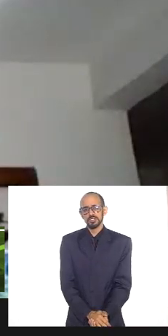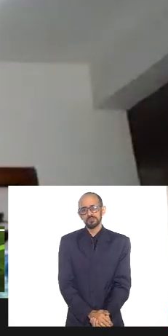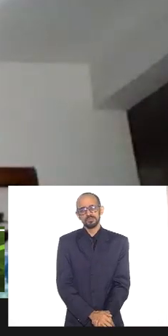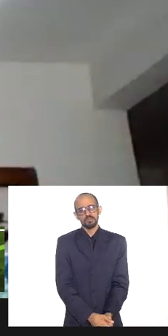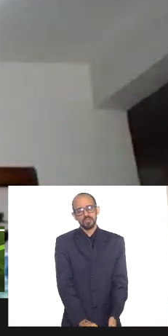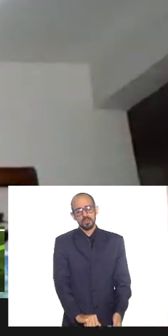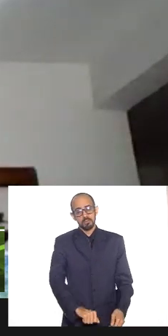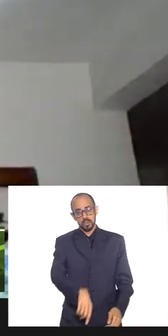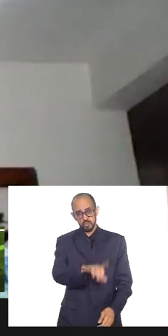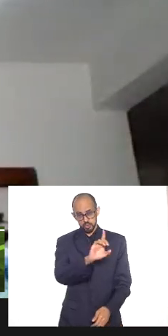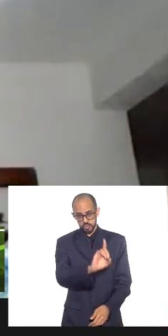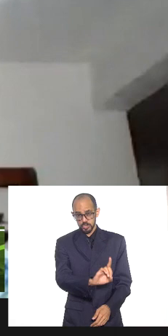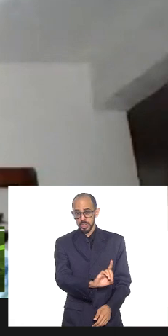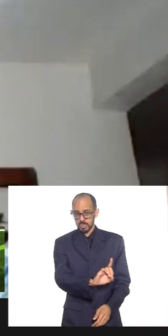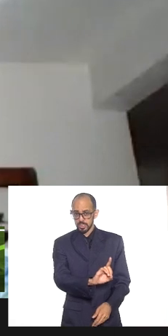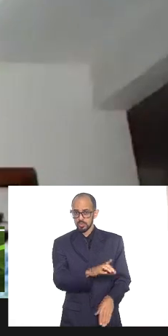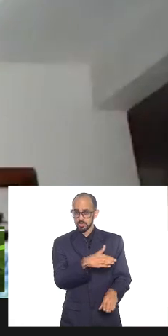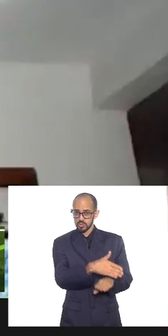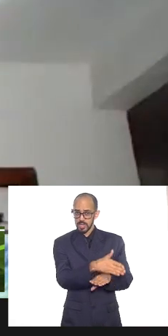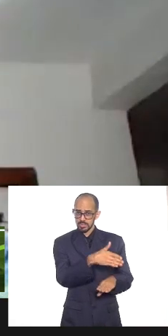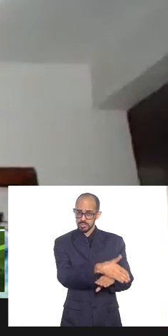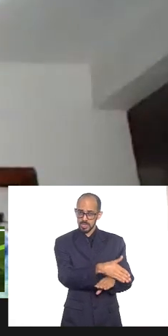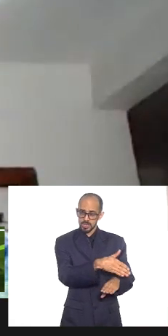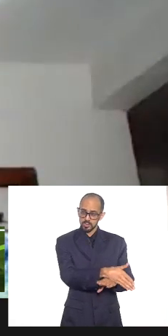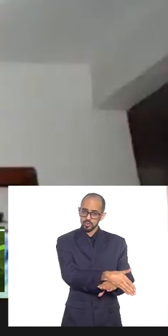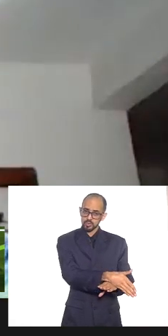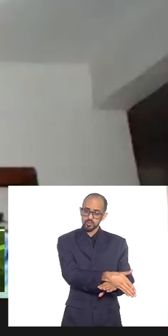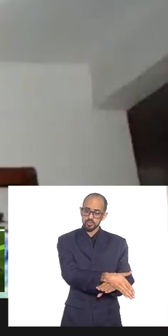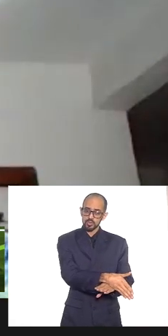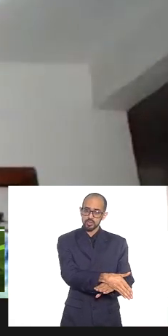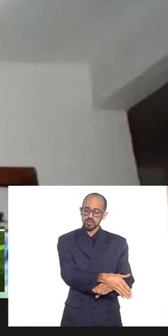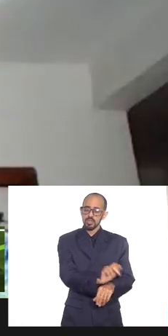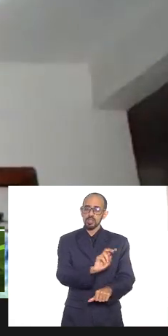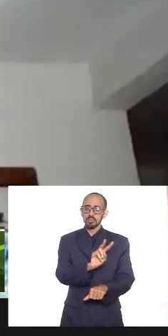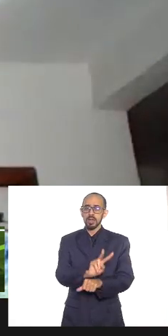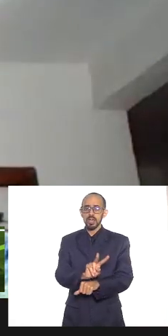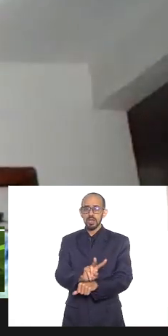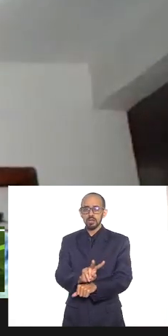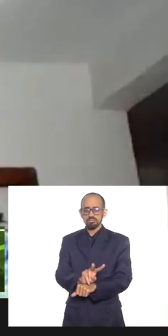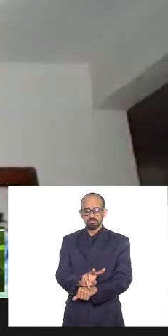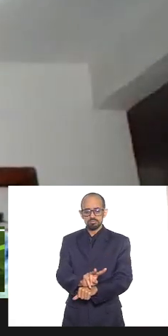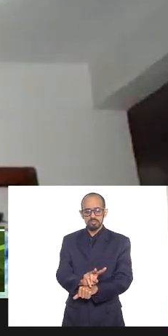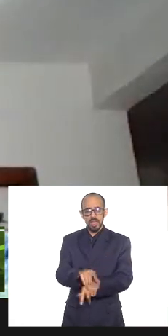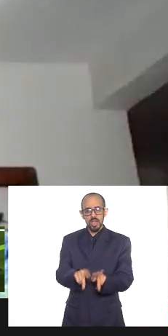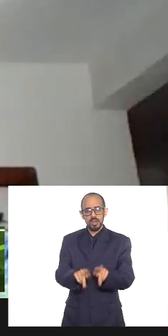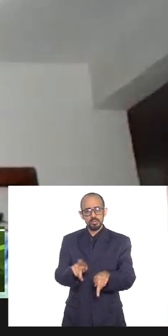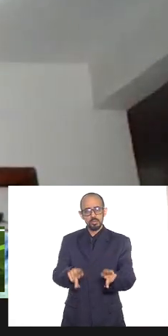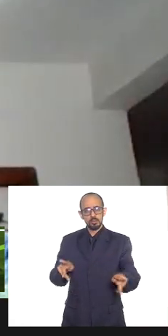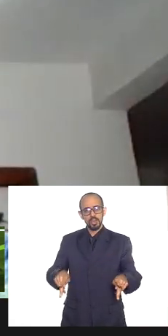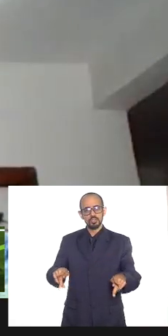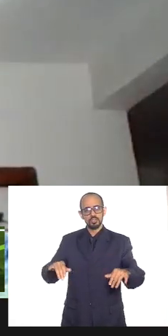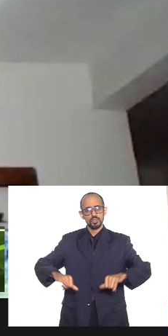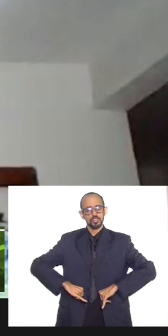direitos para salvaguardar as populações que sofrem